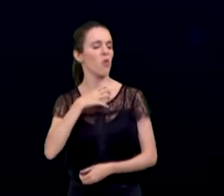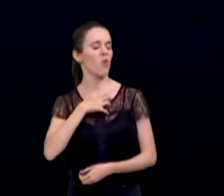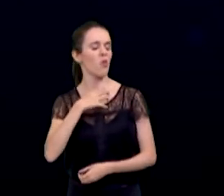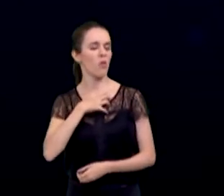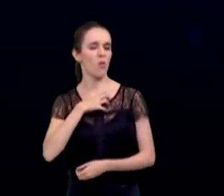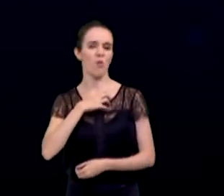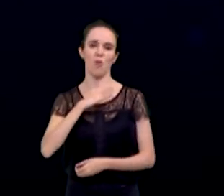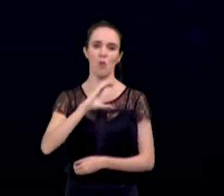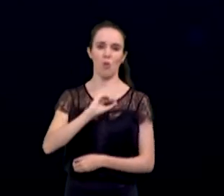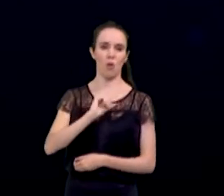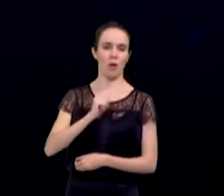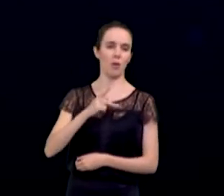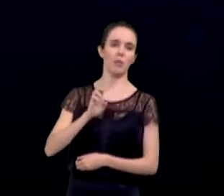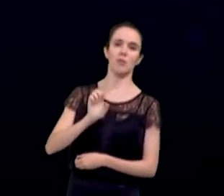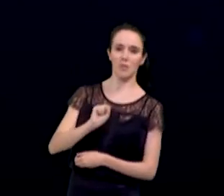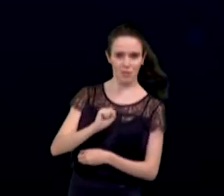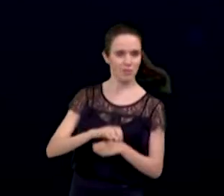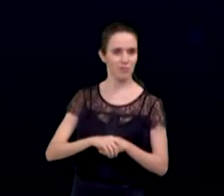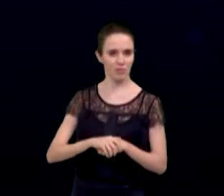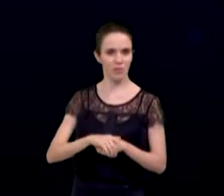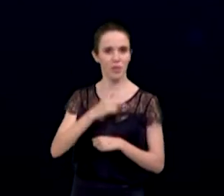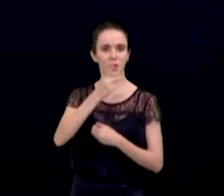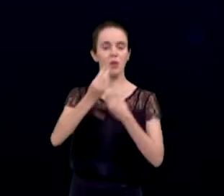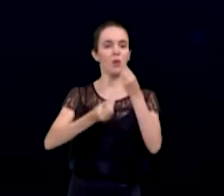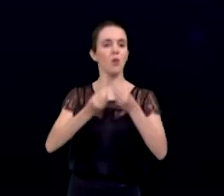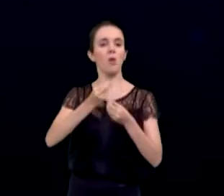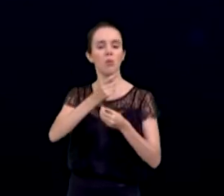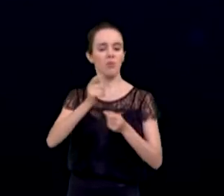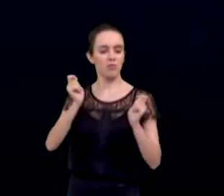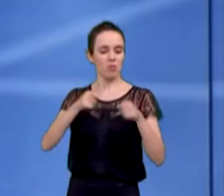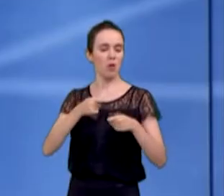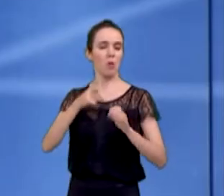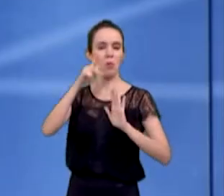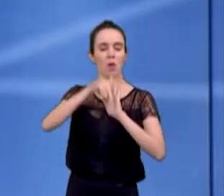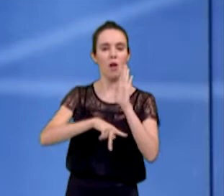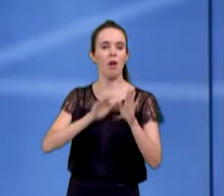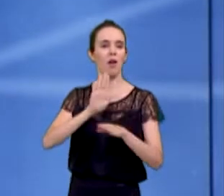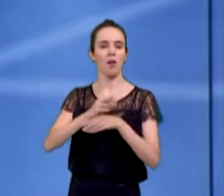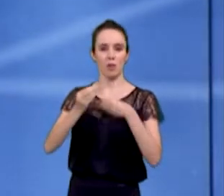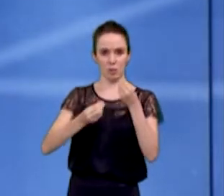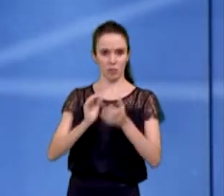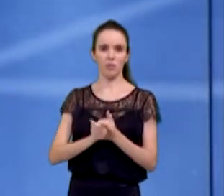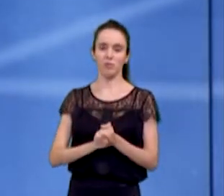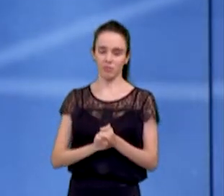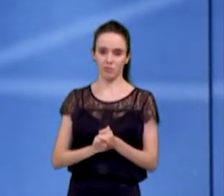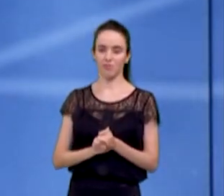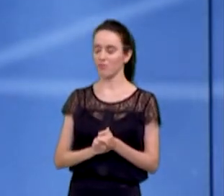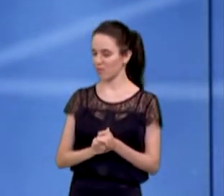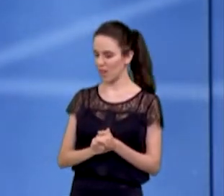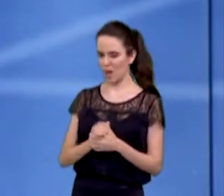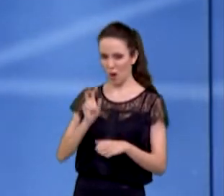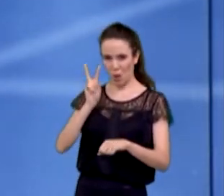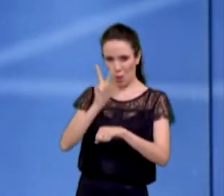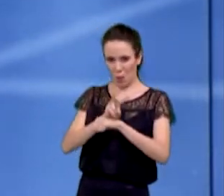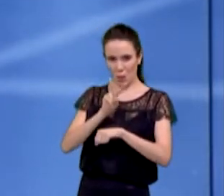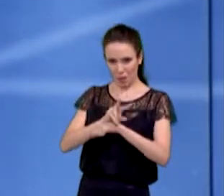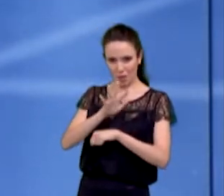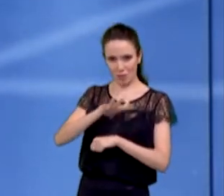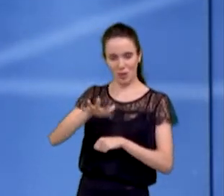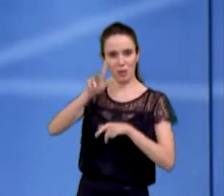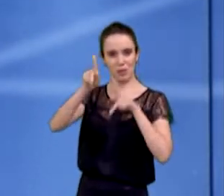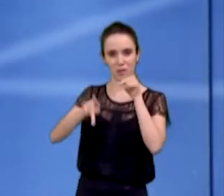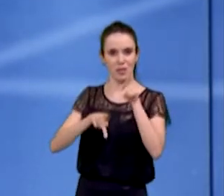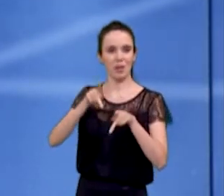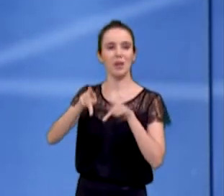o que o senhor pretende fazer na sua gestão em relação ao COAPS? Um minuto e meio. Cuidar das pessoas não é, na verdade, você